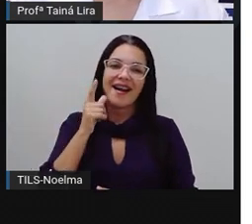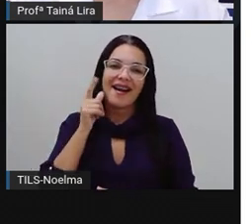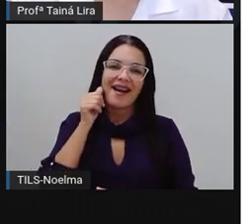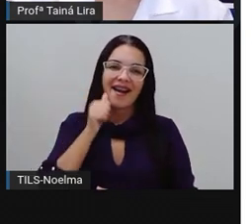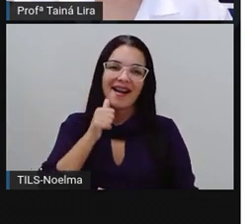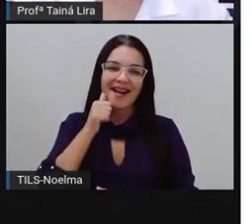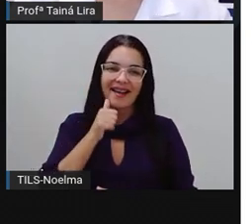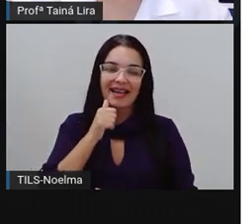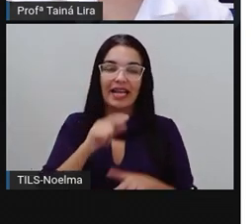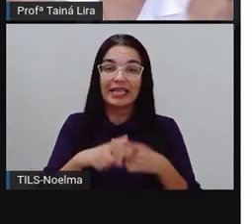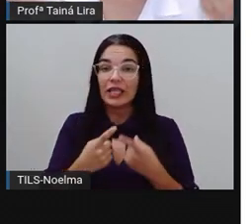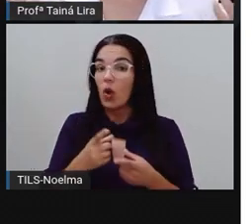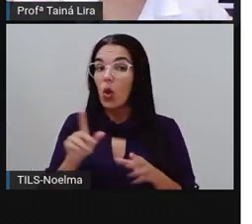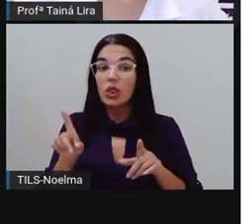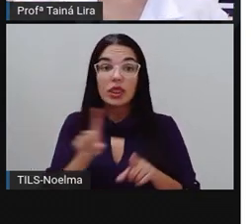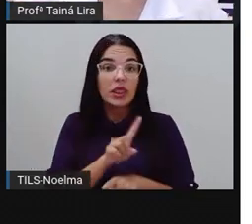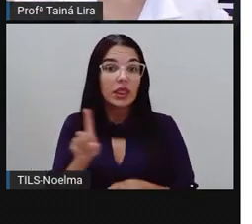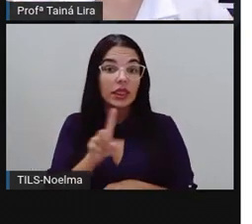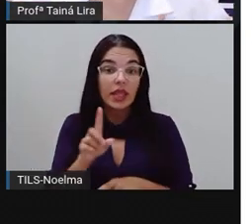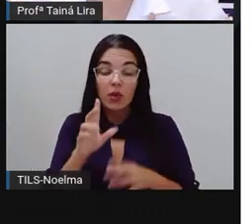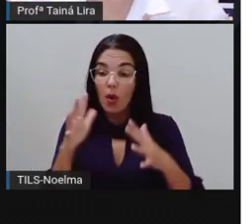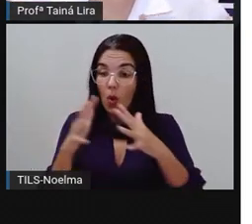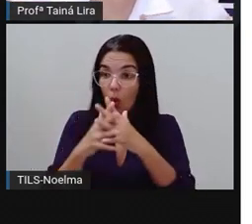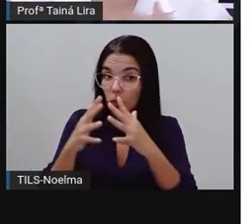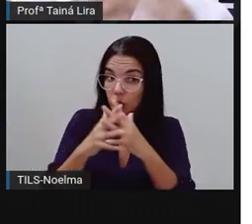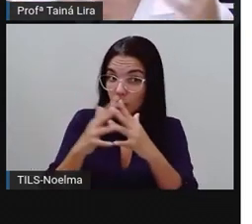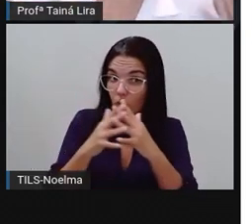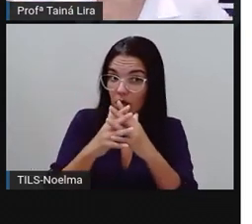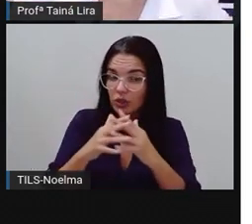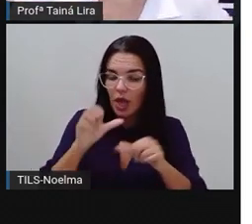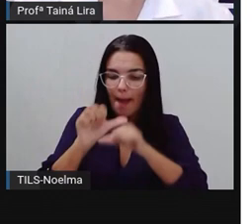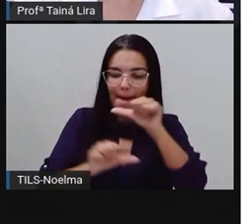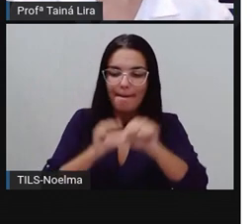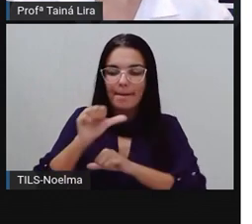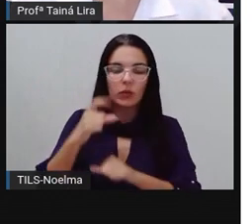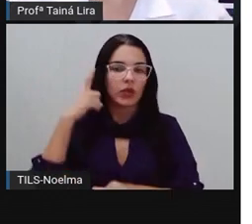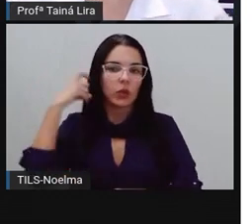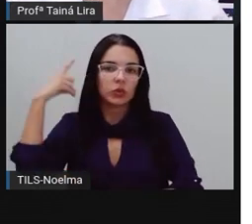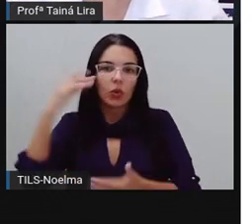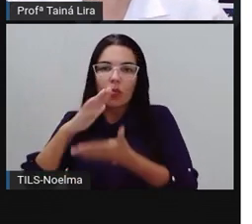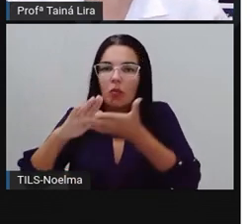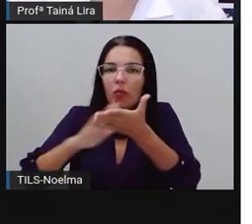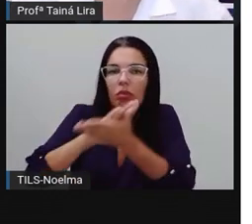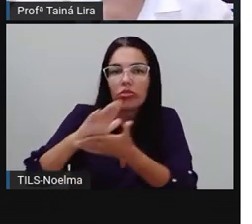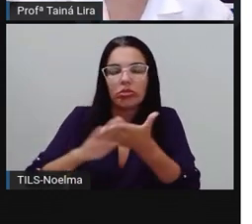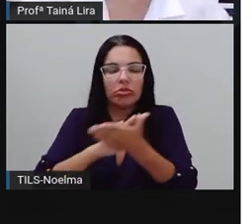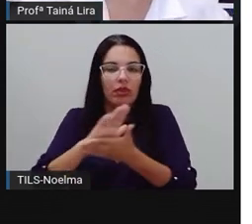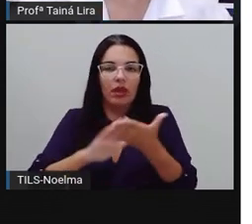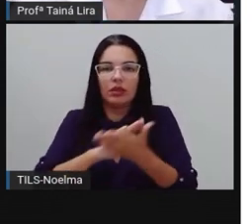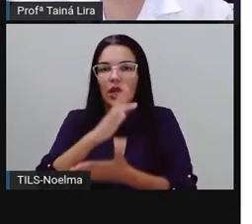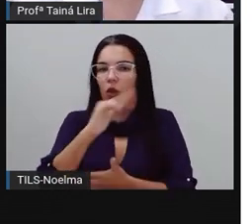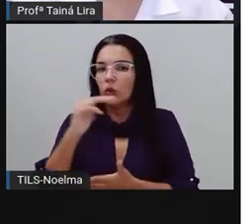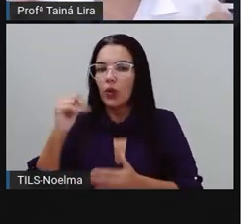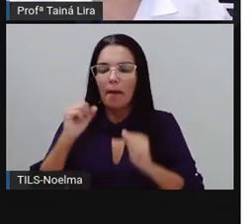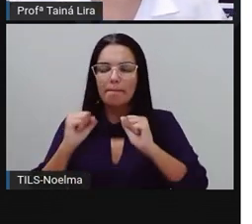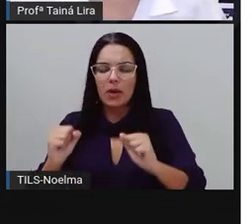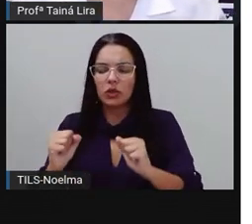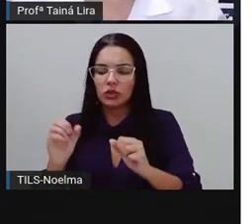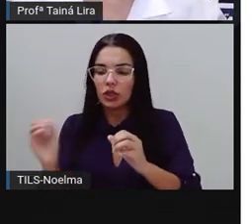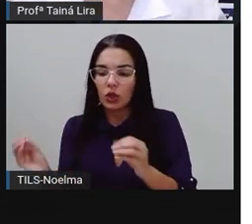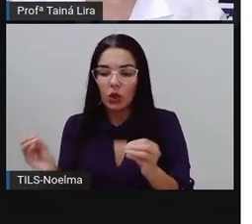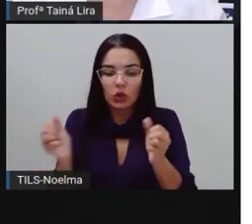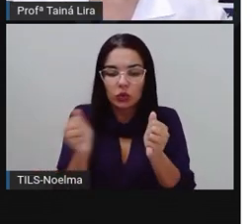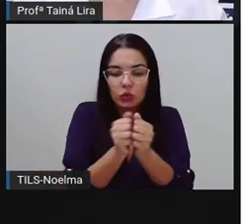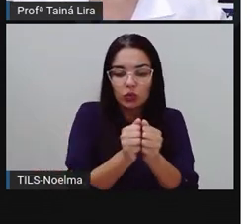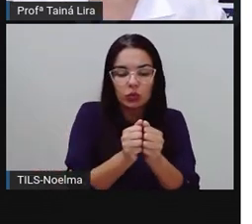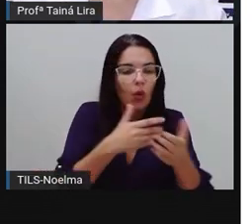Então, nenhuma dessas consoantes aí, né, vão mudar o som. Então, eu posso colocar com qualquer vogal que não vai mudar